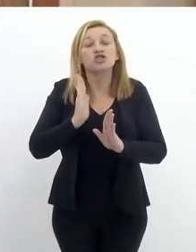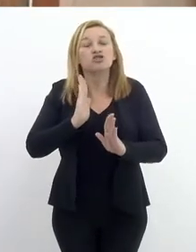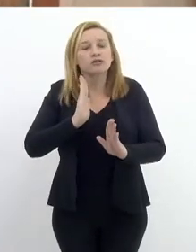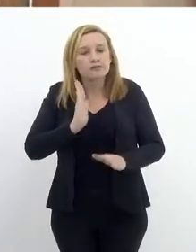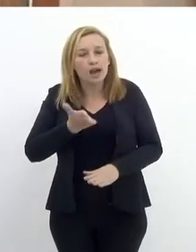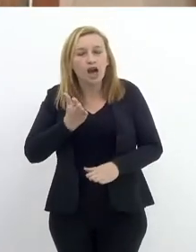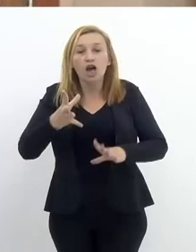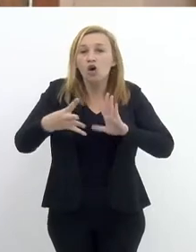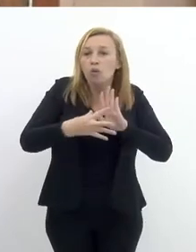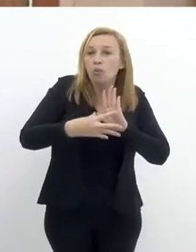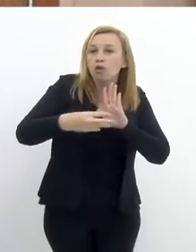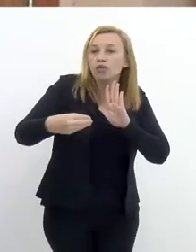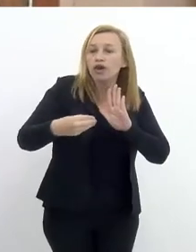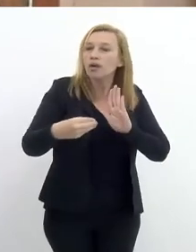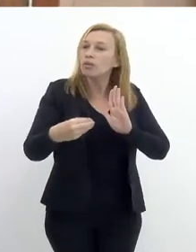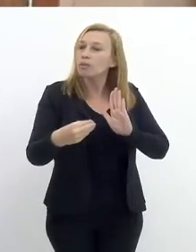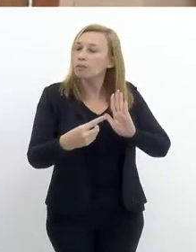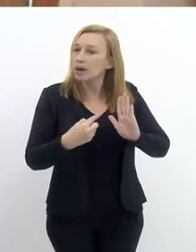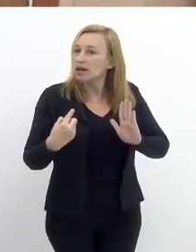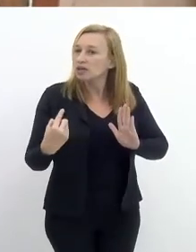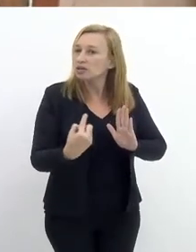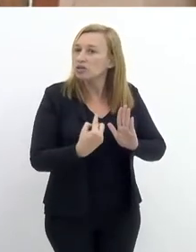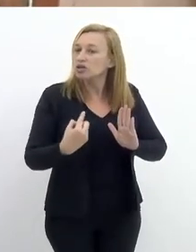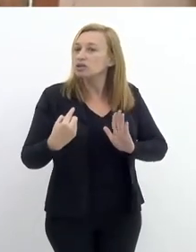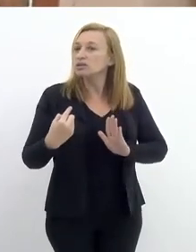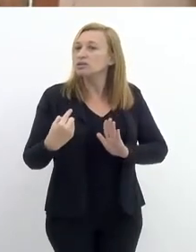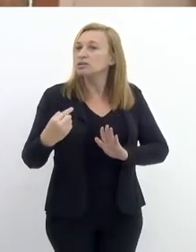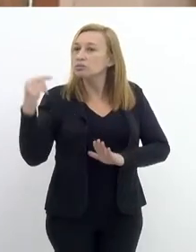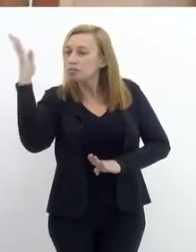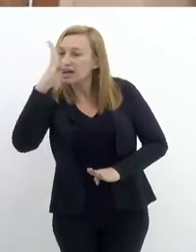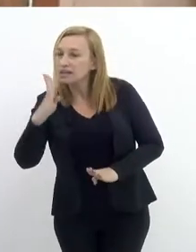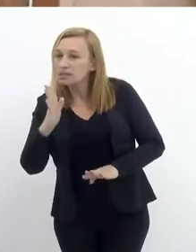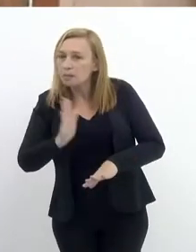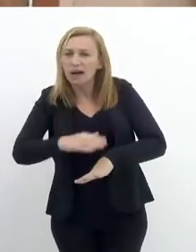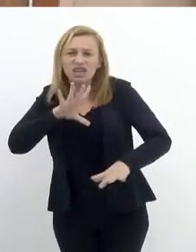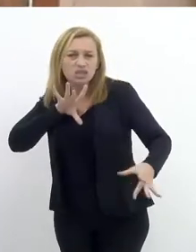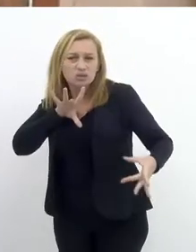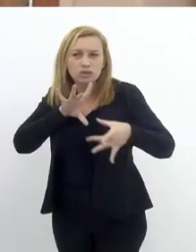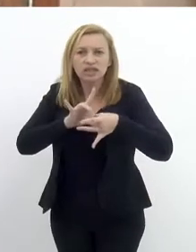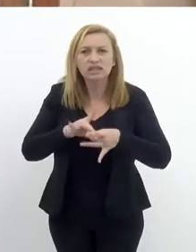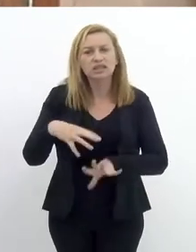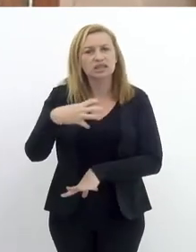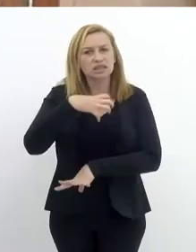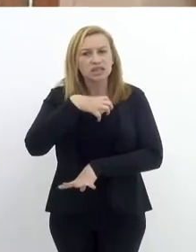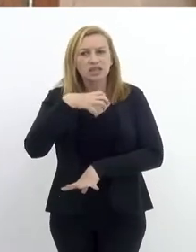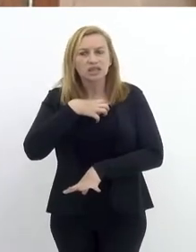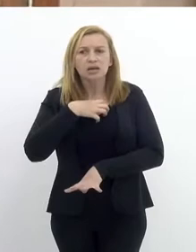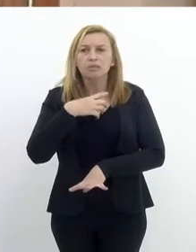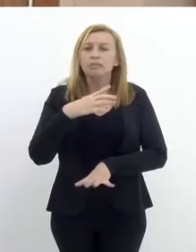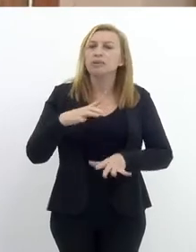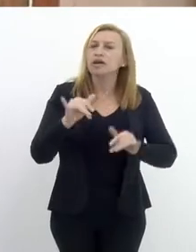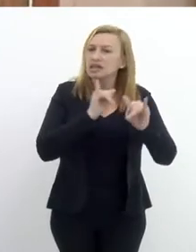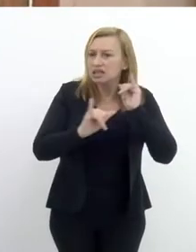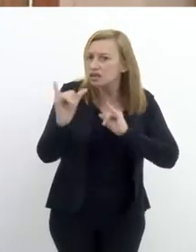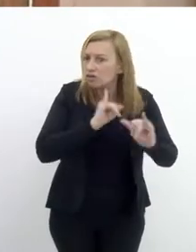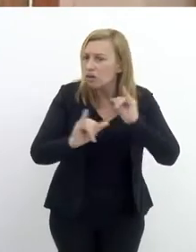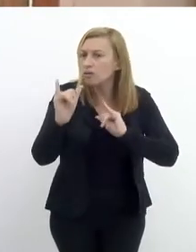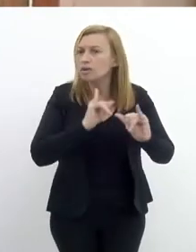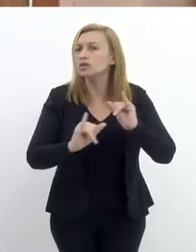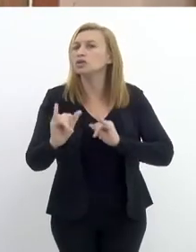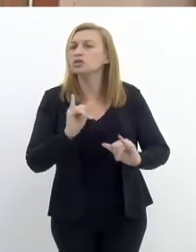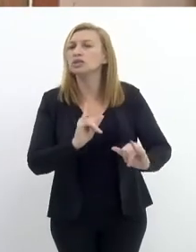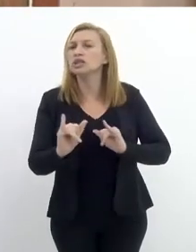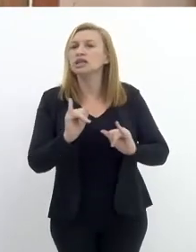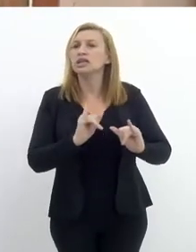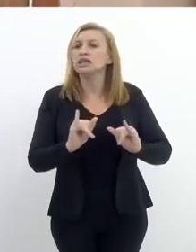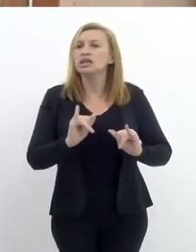isso já é um modelo para a gente ter um Brasil mais conectado nesse sentido, para que essas informações